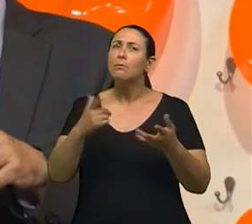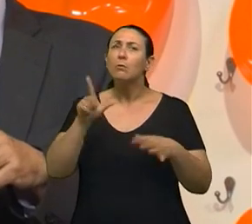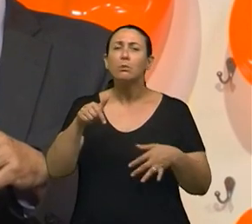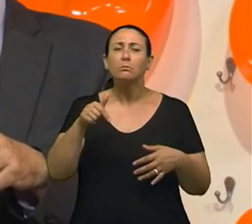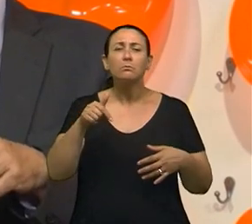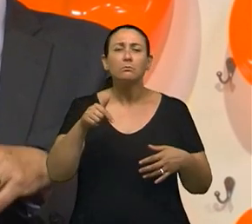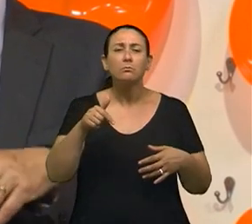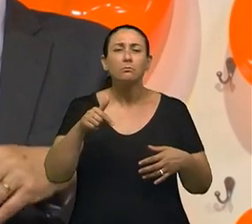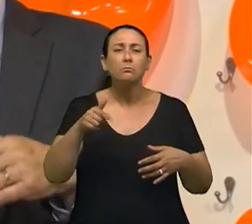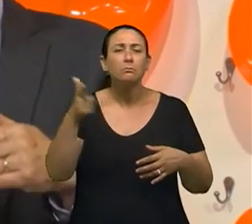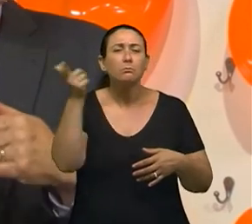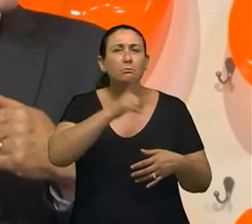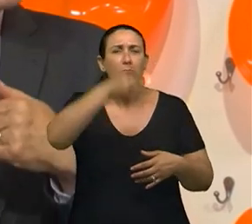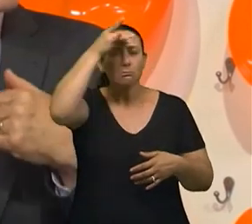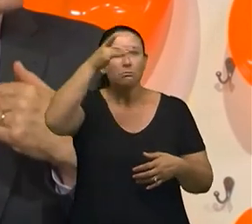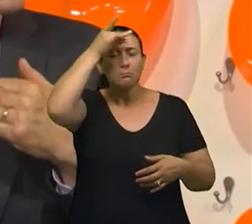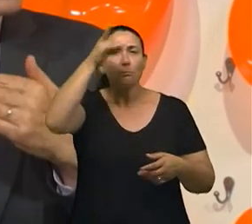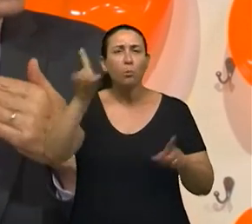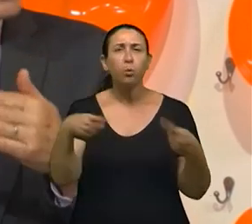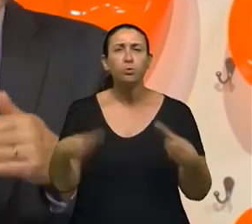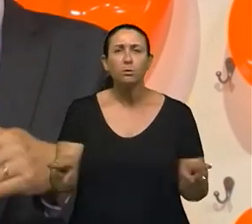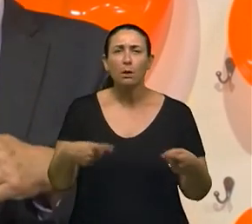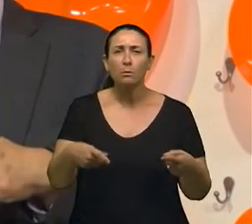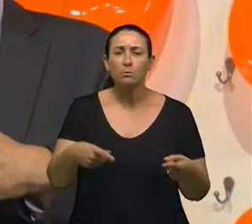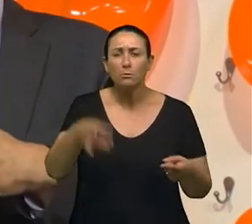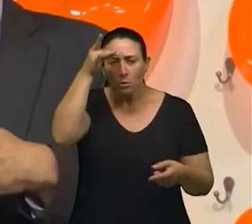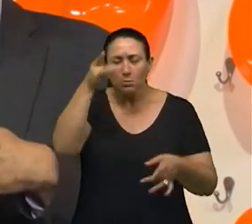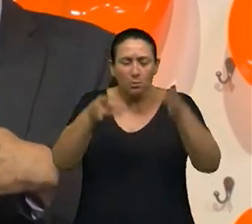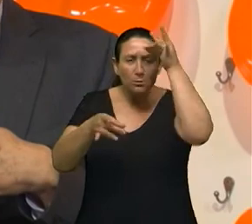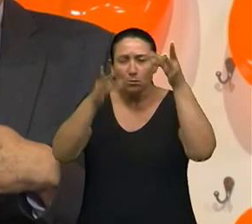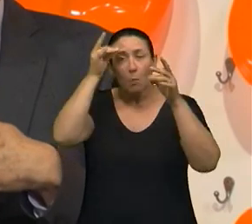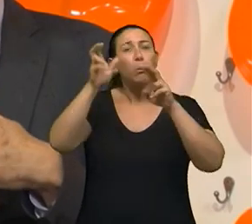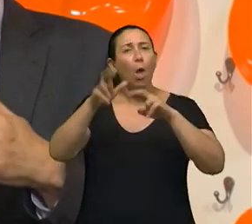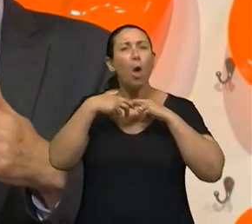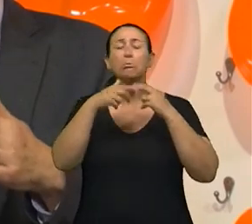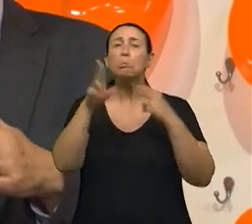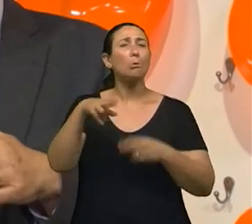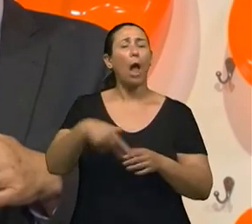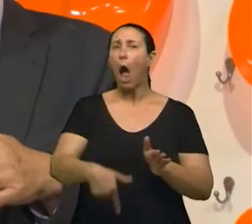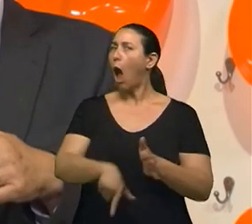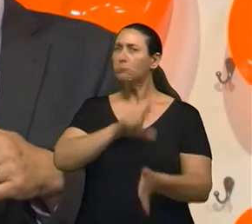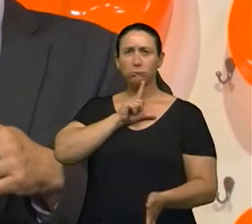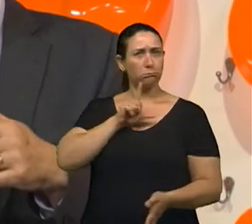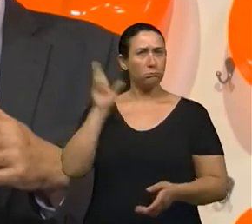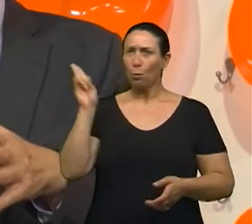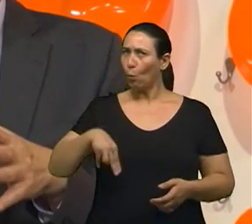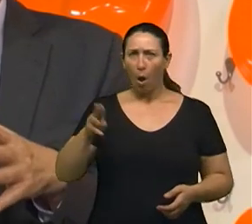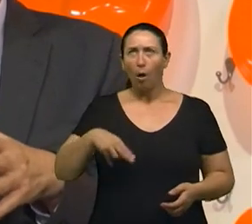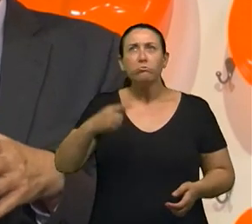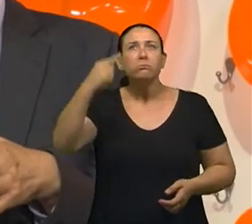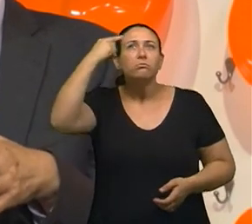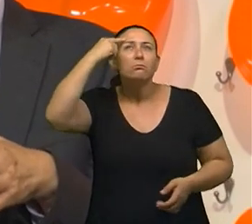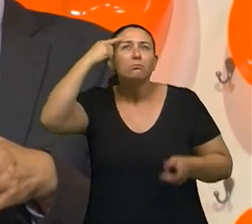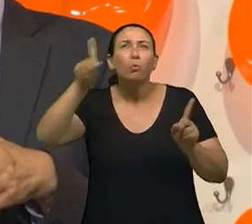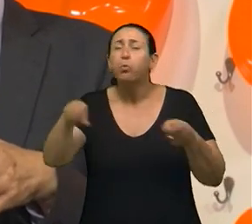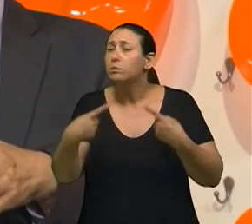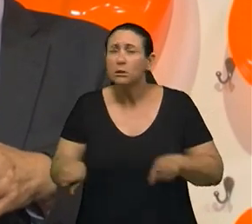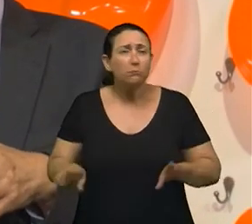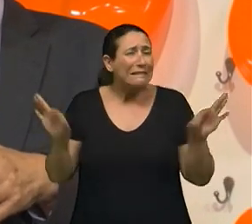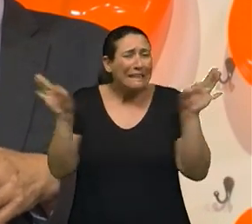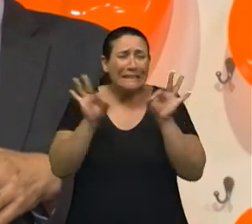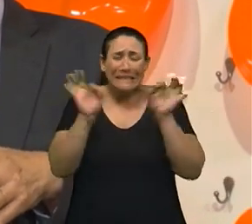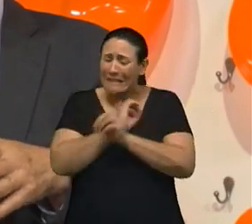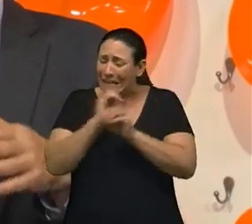musical. Então, apesar de nunca ter... A desse evento? A partir de nunca ter estudado